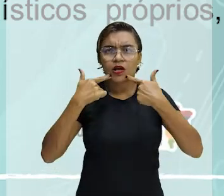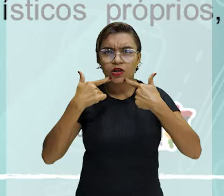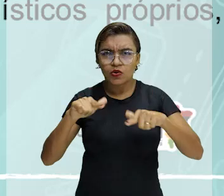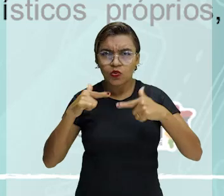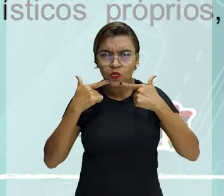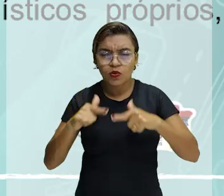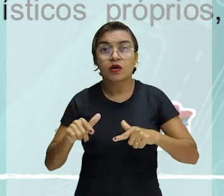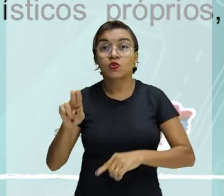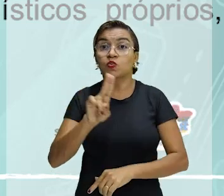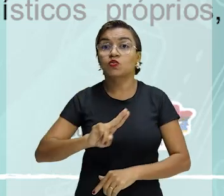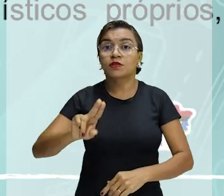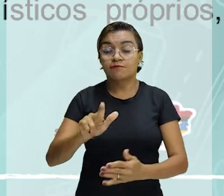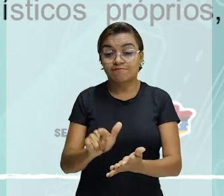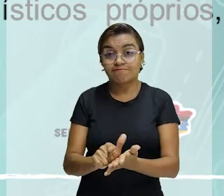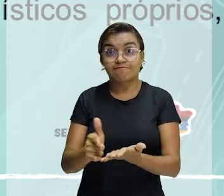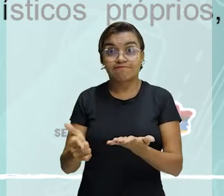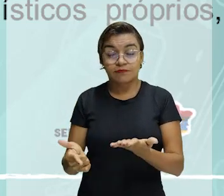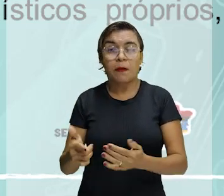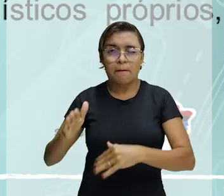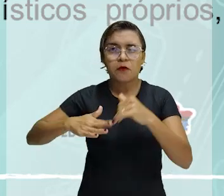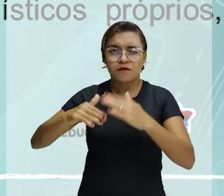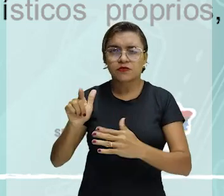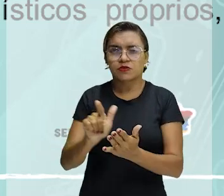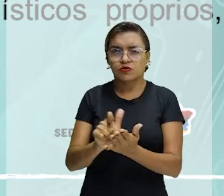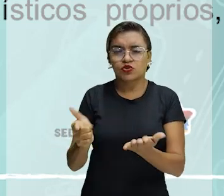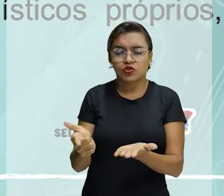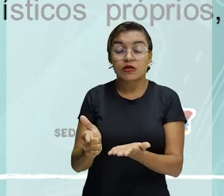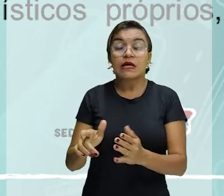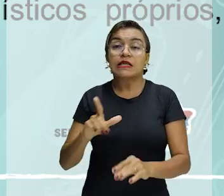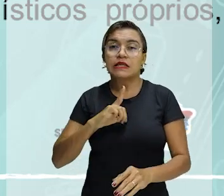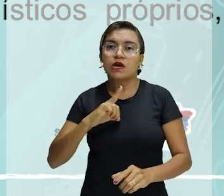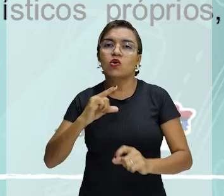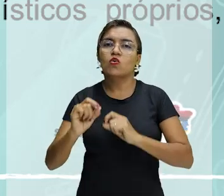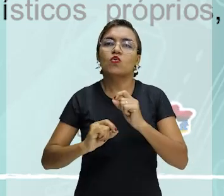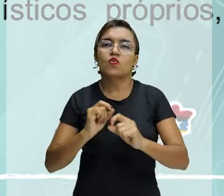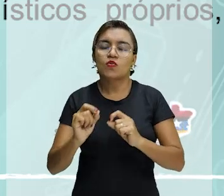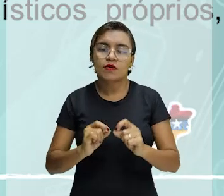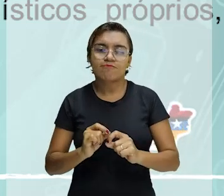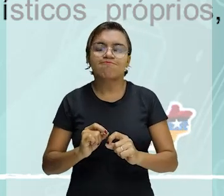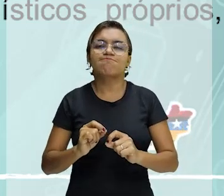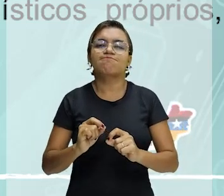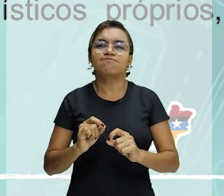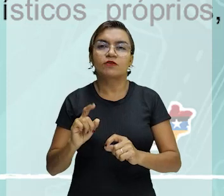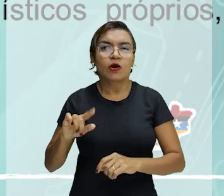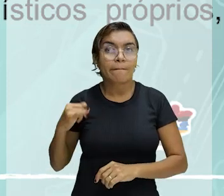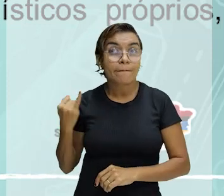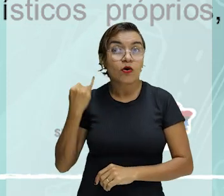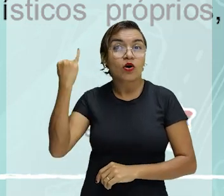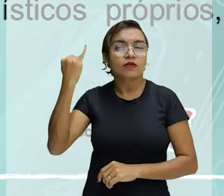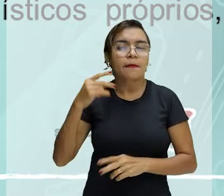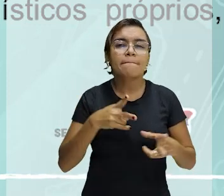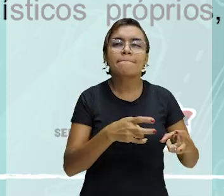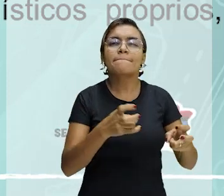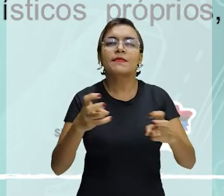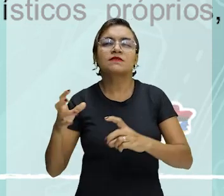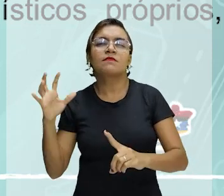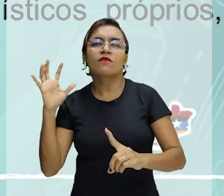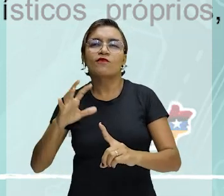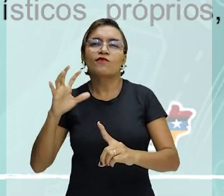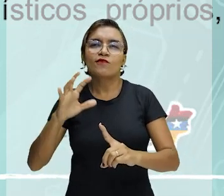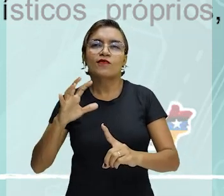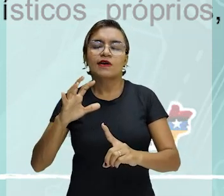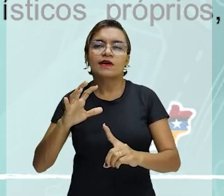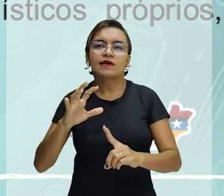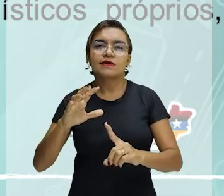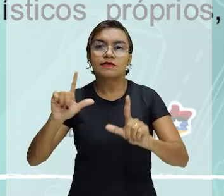utilizada pelos jornalistas nos diversos veículos de comunicação é fundamental para percebermos a influência que a mídia